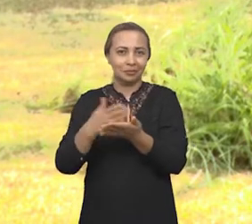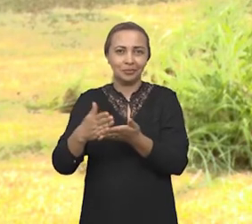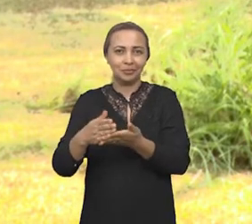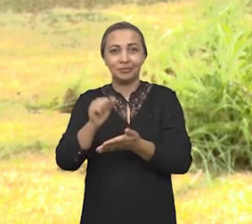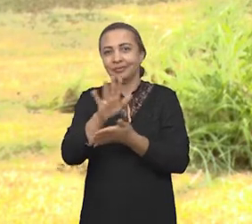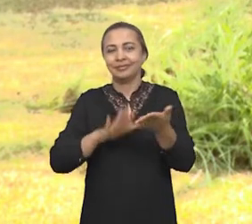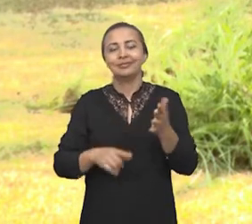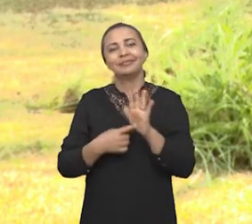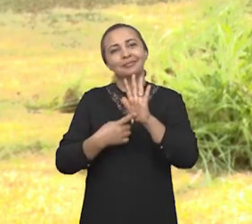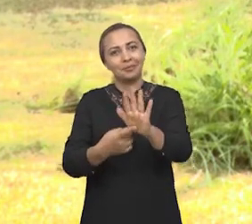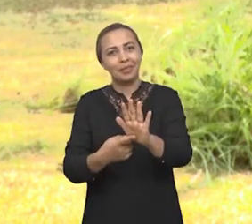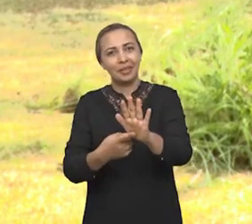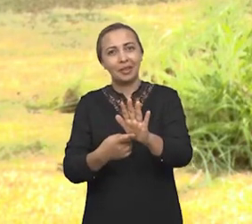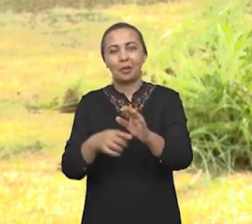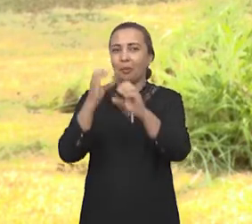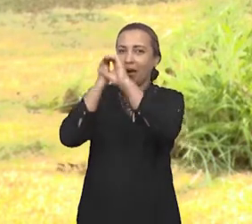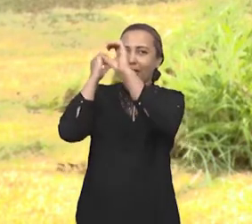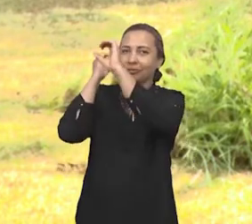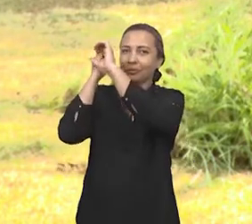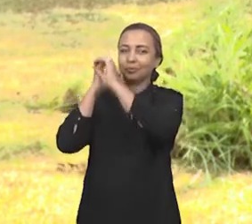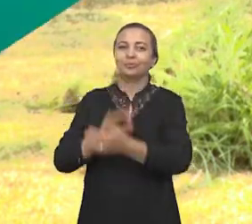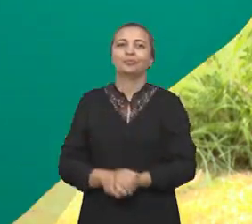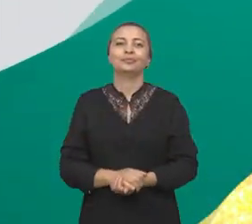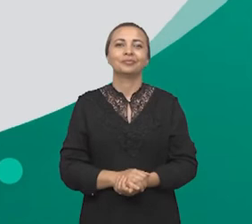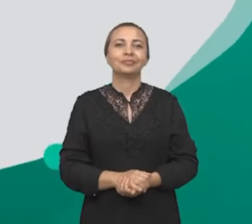partir das atividades apresentadas no Observatório.